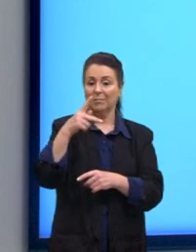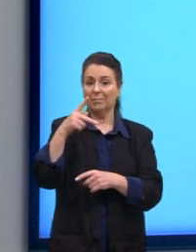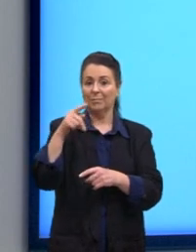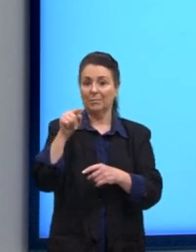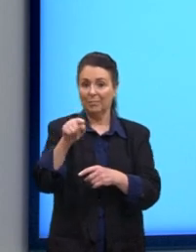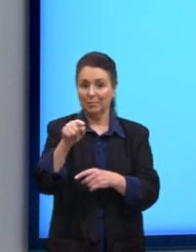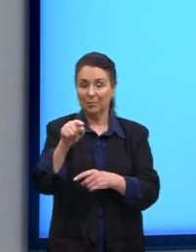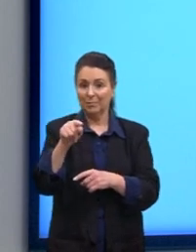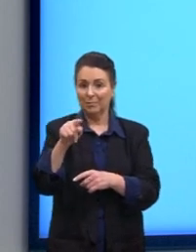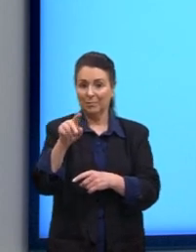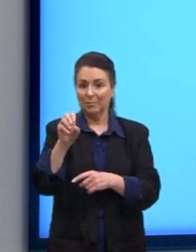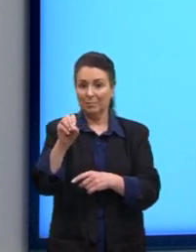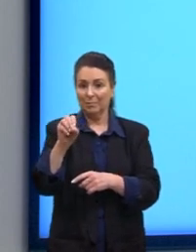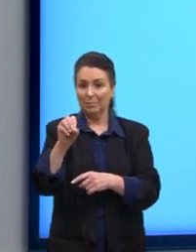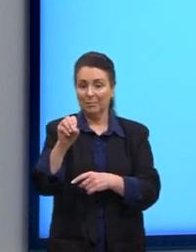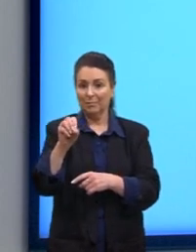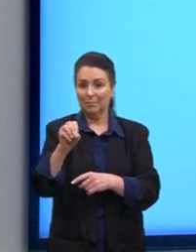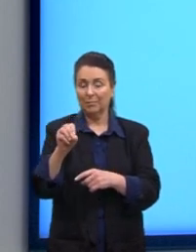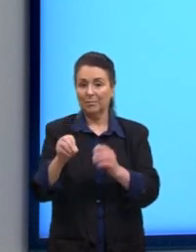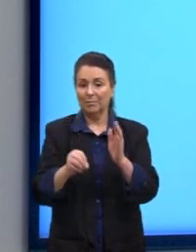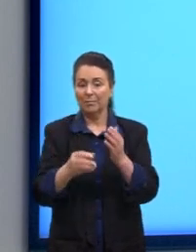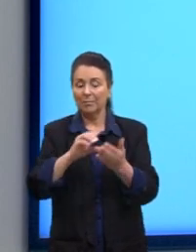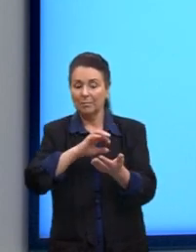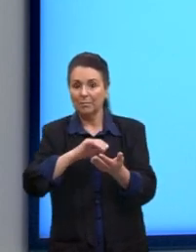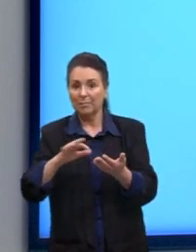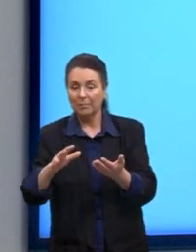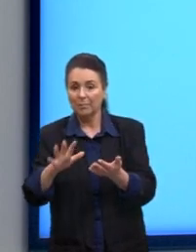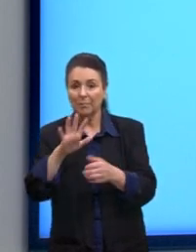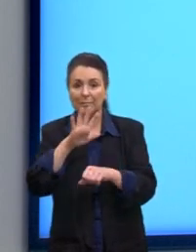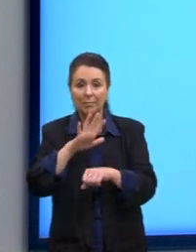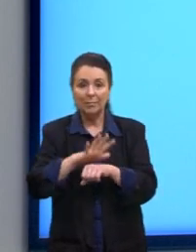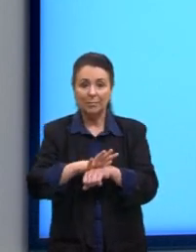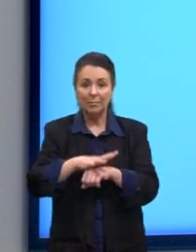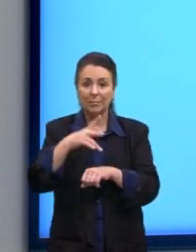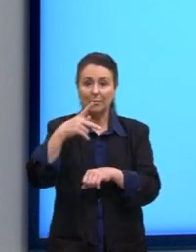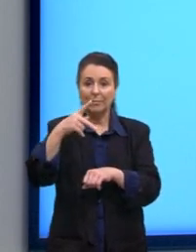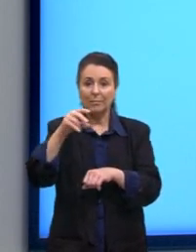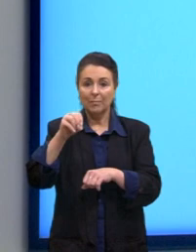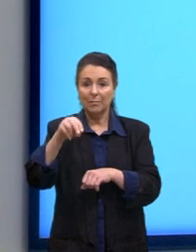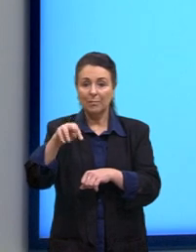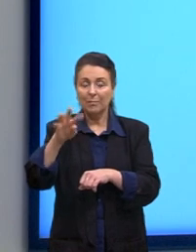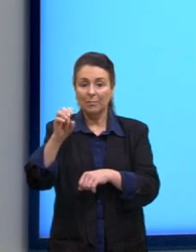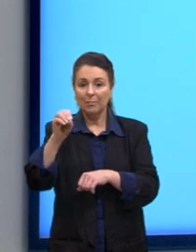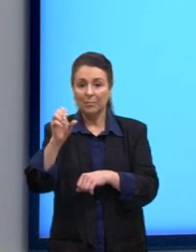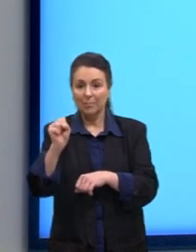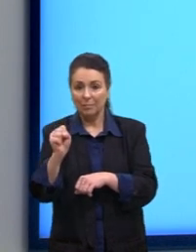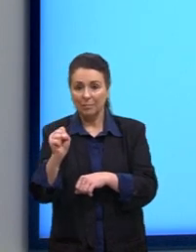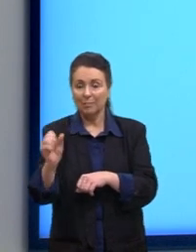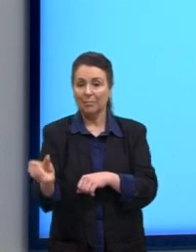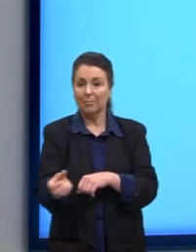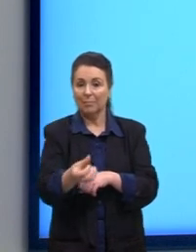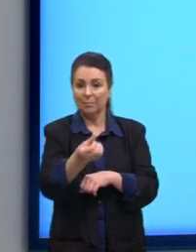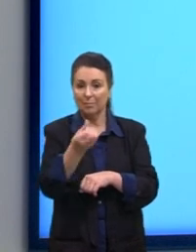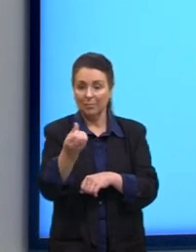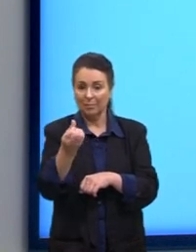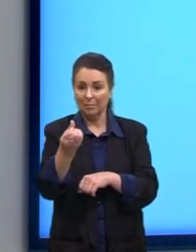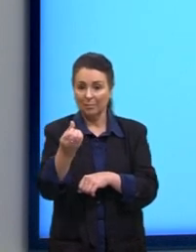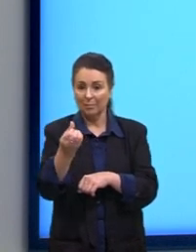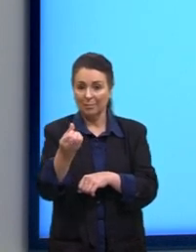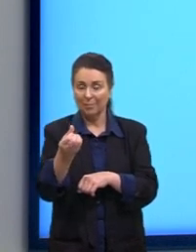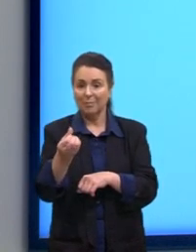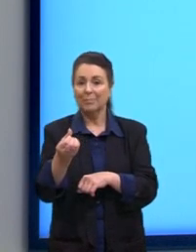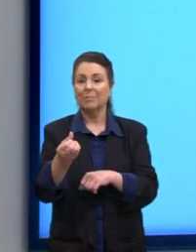comparando, a maior pontuação foi a letra E que totalizou seis pontos. Então, aqui aplicamos